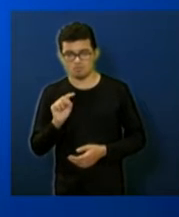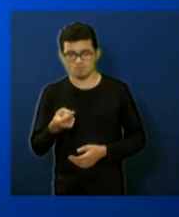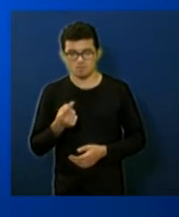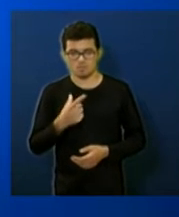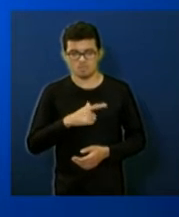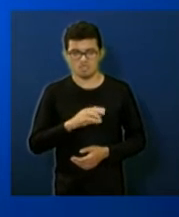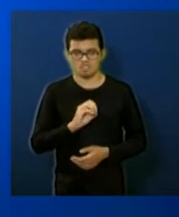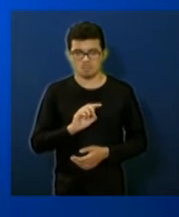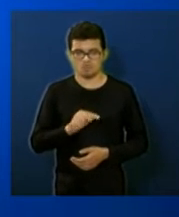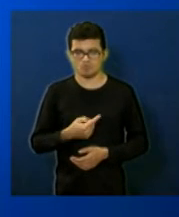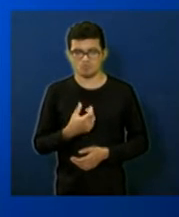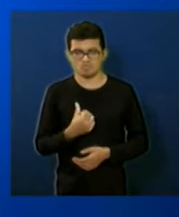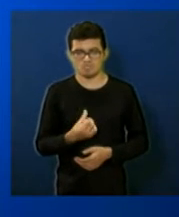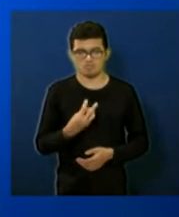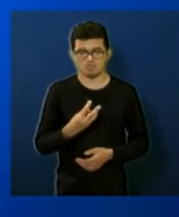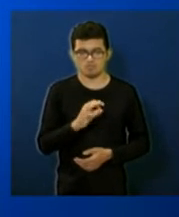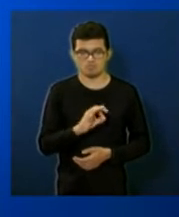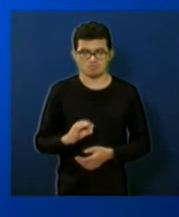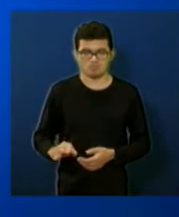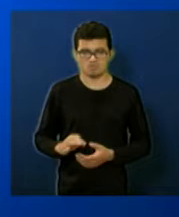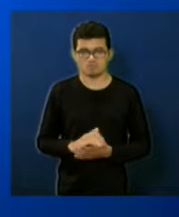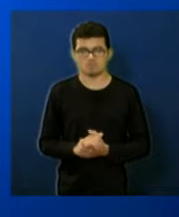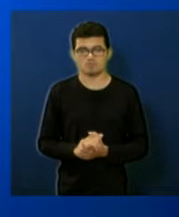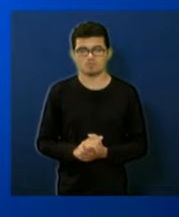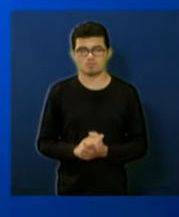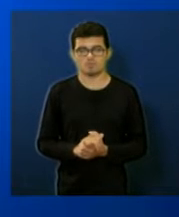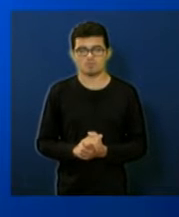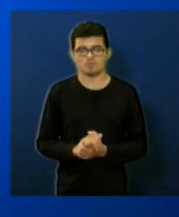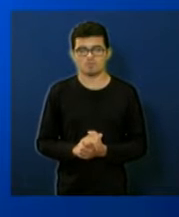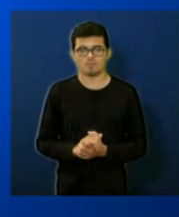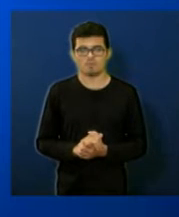0,63% da nossa despesa